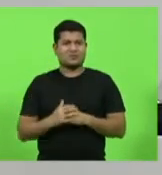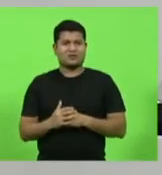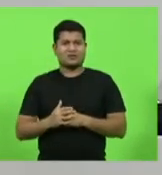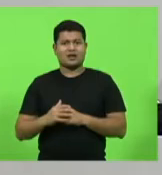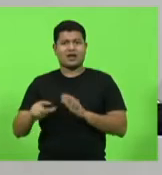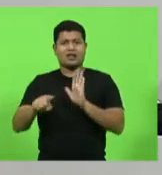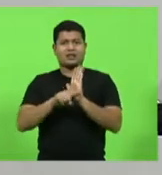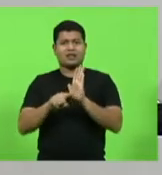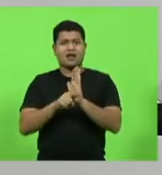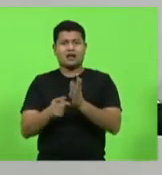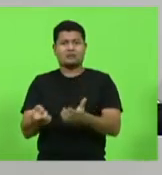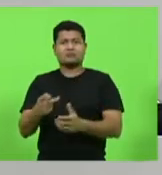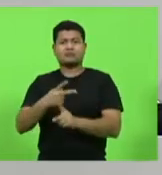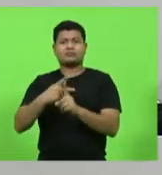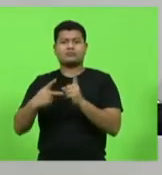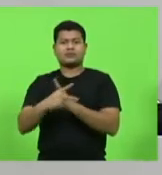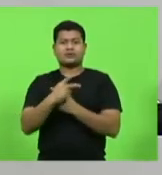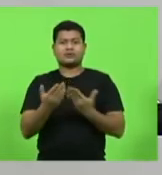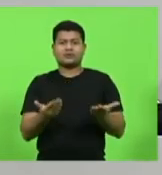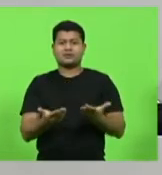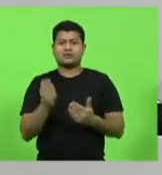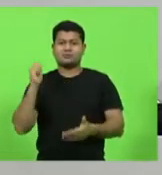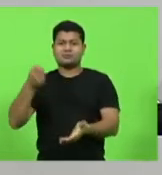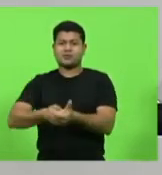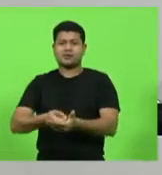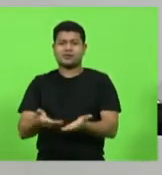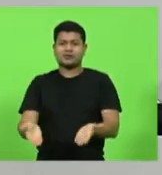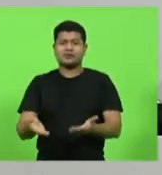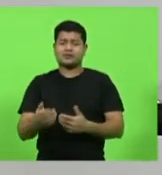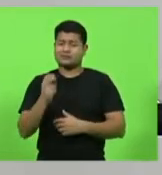déficit previdenciário. Que vergonha.